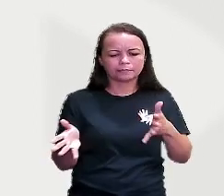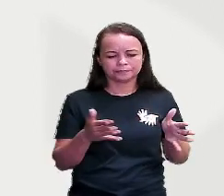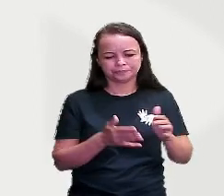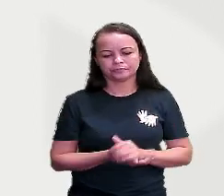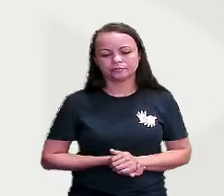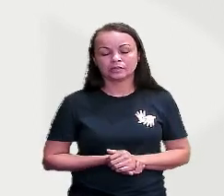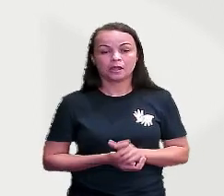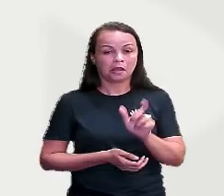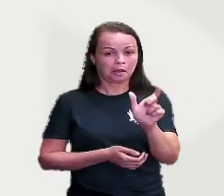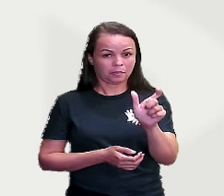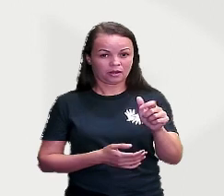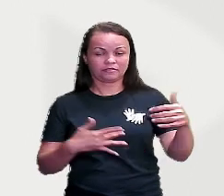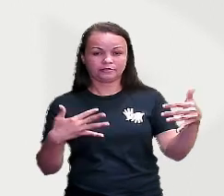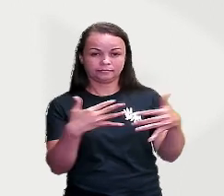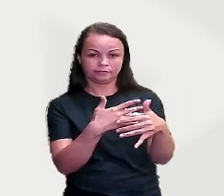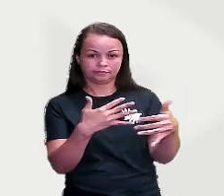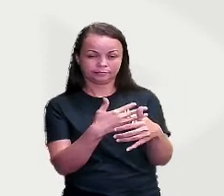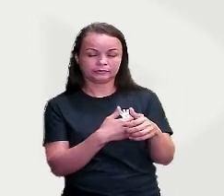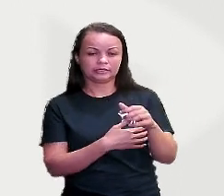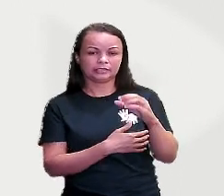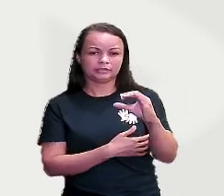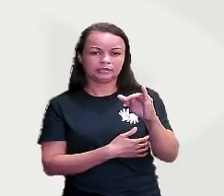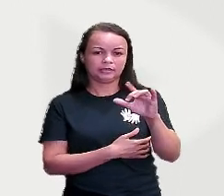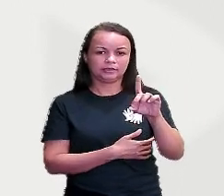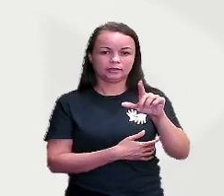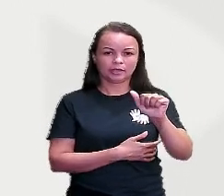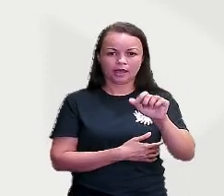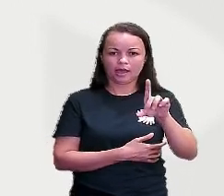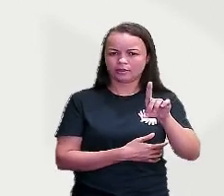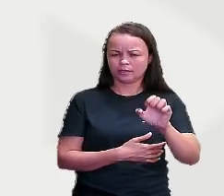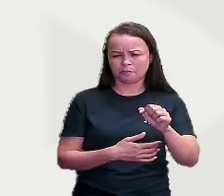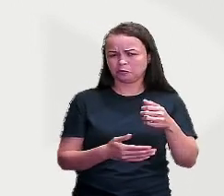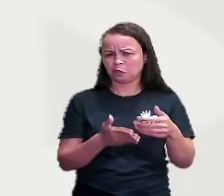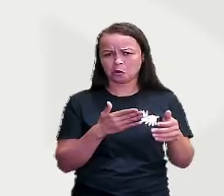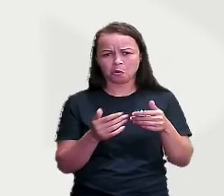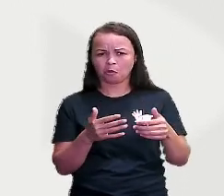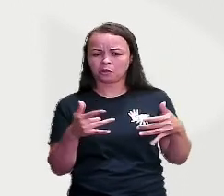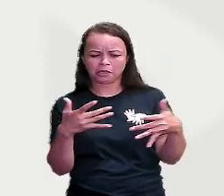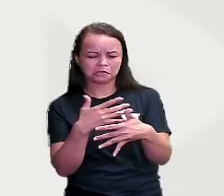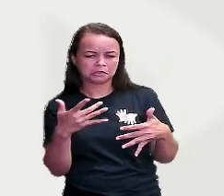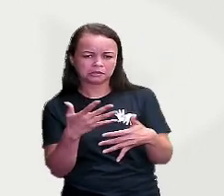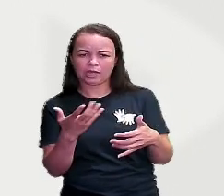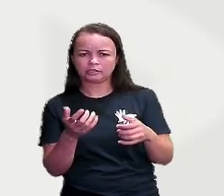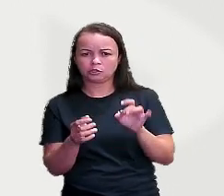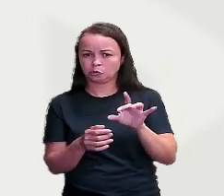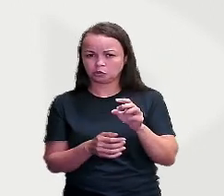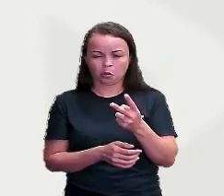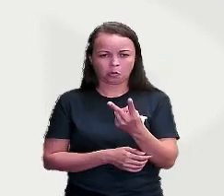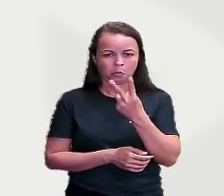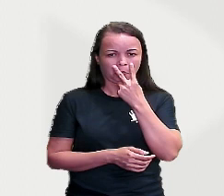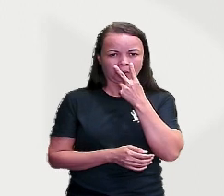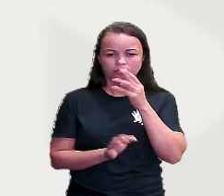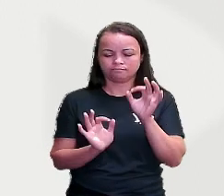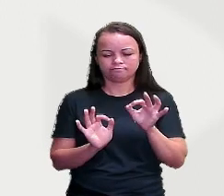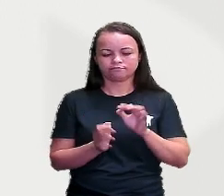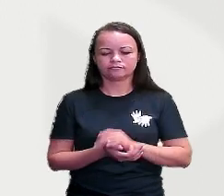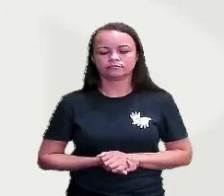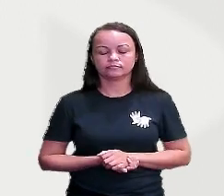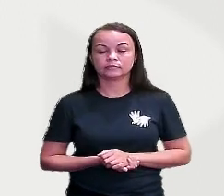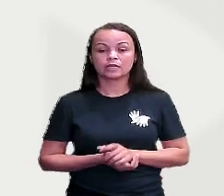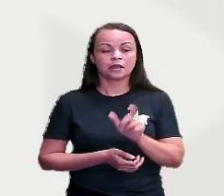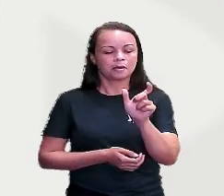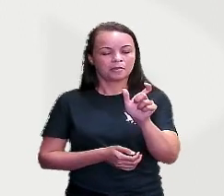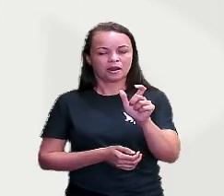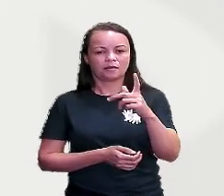ser qualquer cidade, não especificamente Vitória de Santo Antão. Então, cidade é comum. E a palavra país, também,